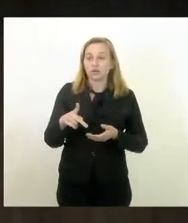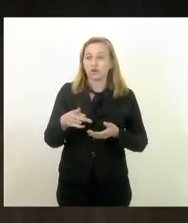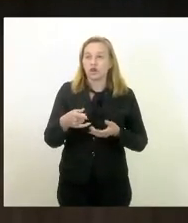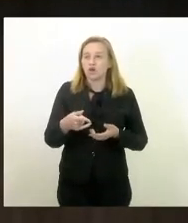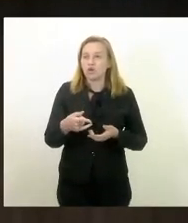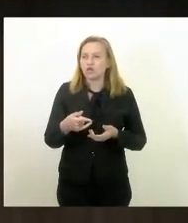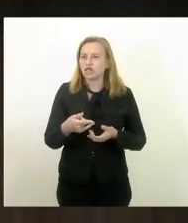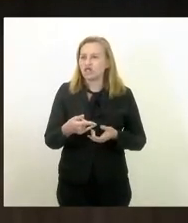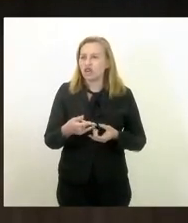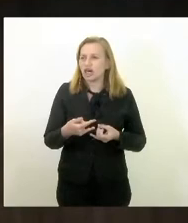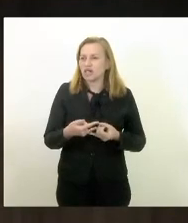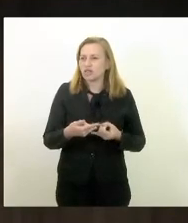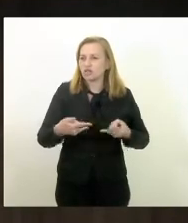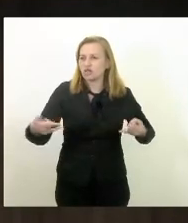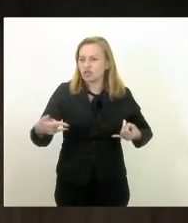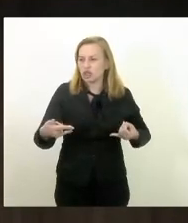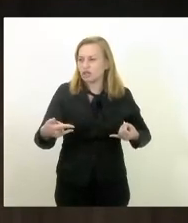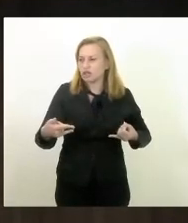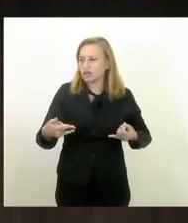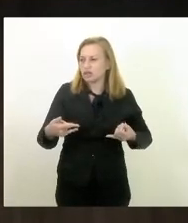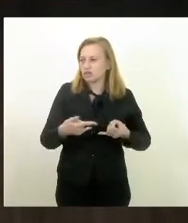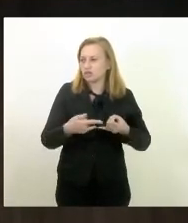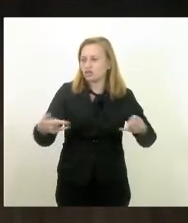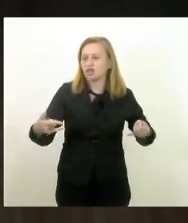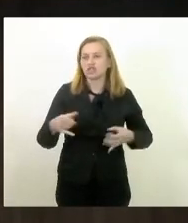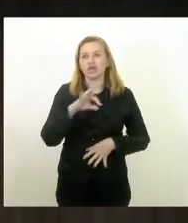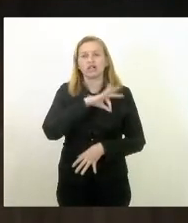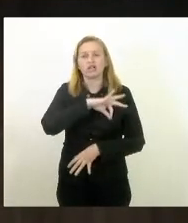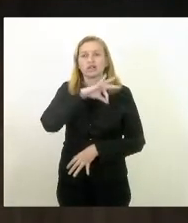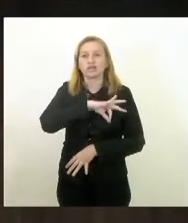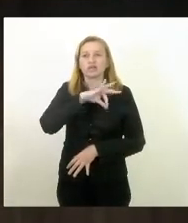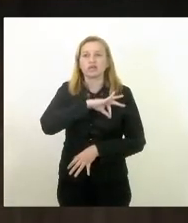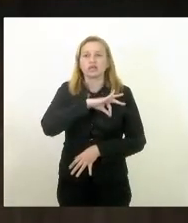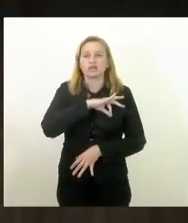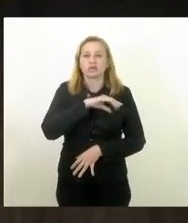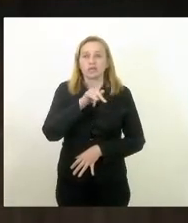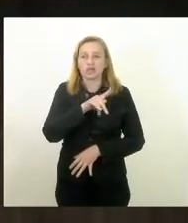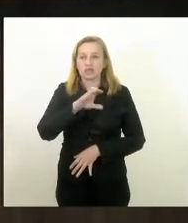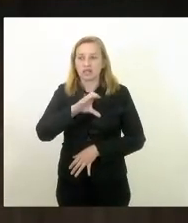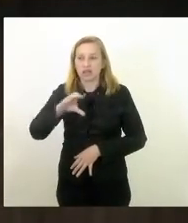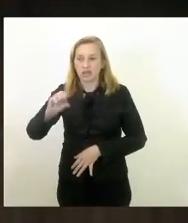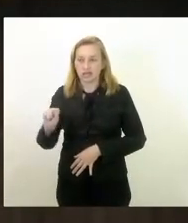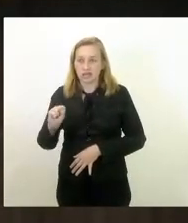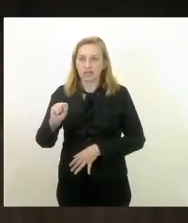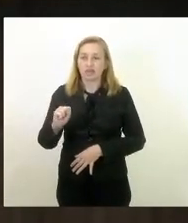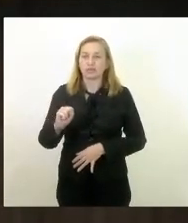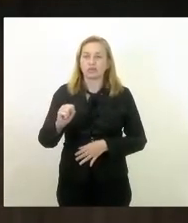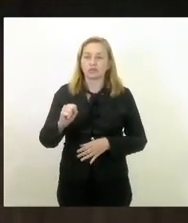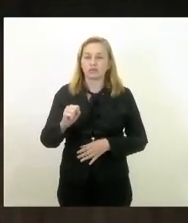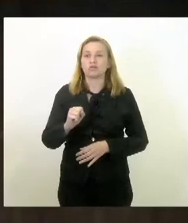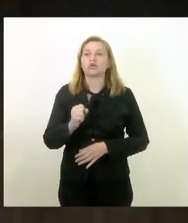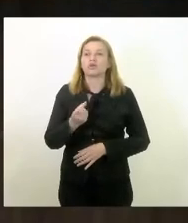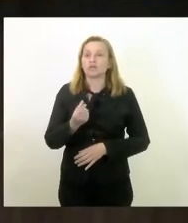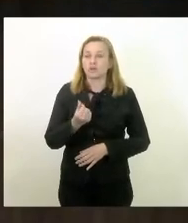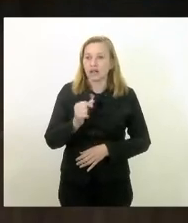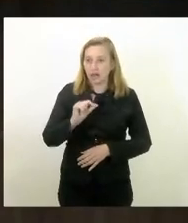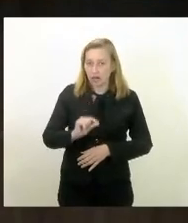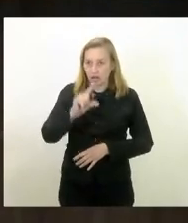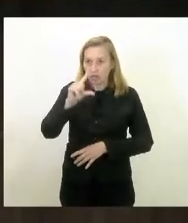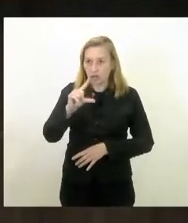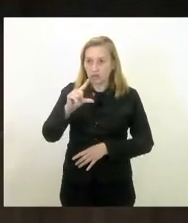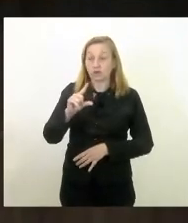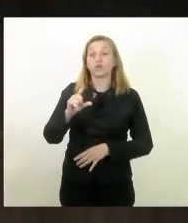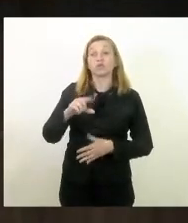valores correspondentes ao PCCS da saúde né líder do governo assumiu aqui a tribuna microfone de aparte melhor